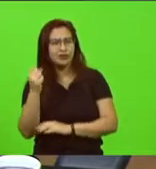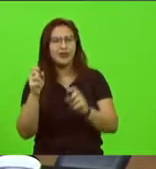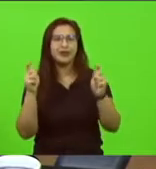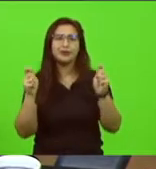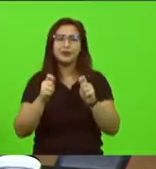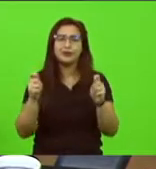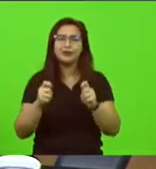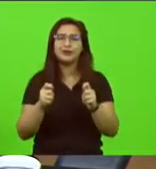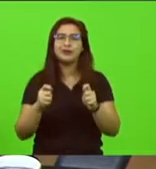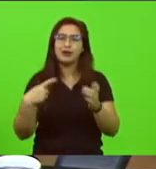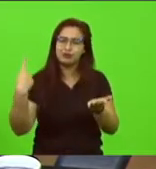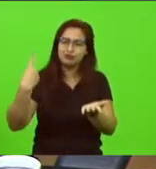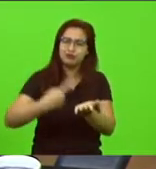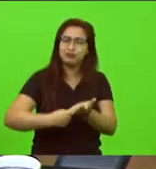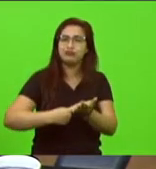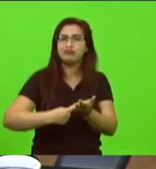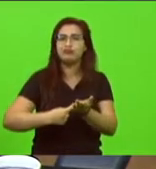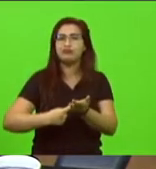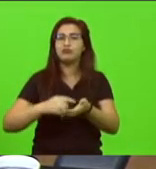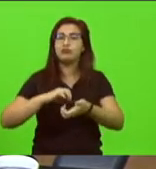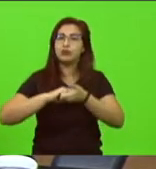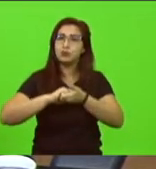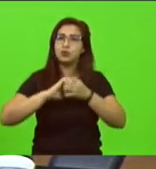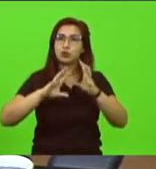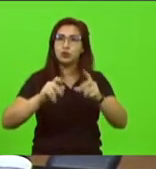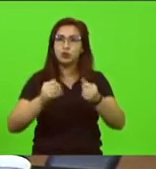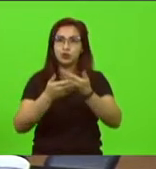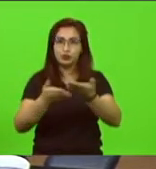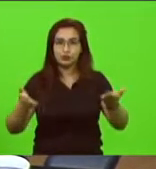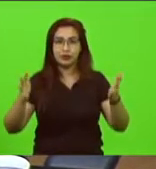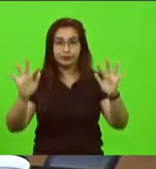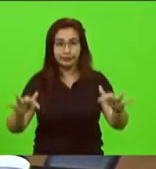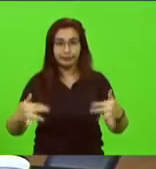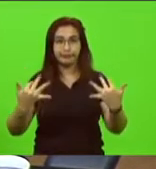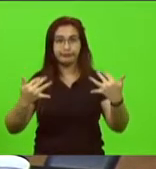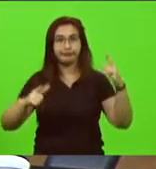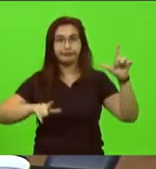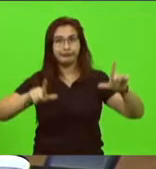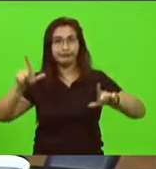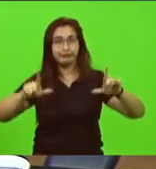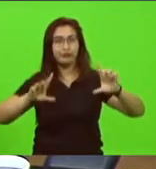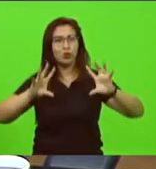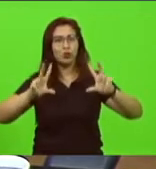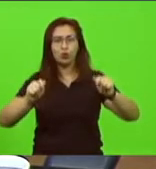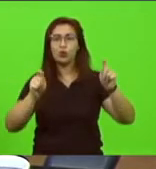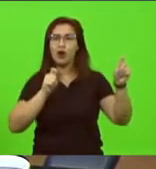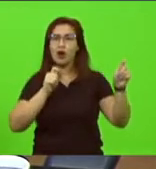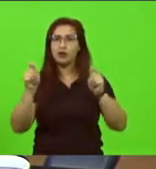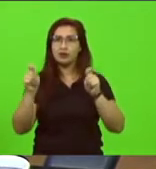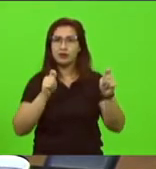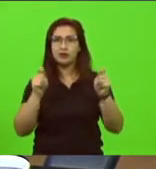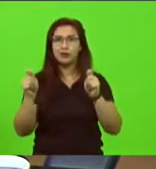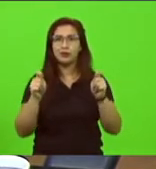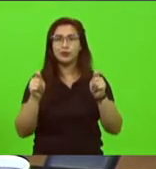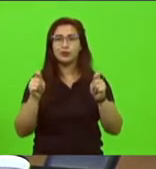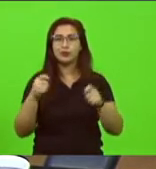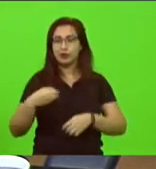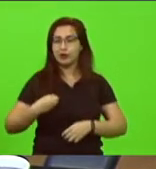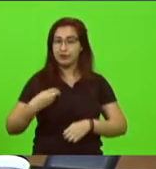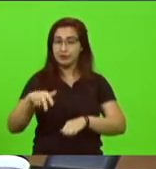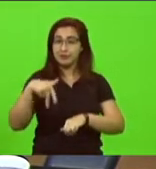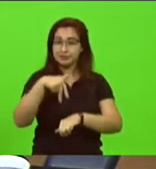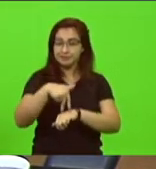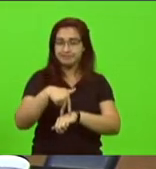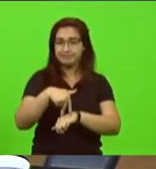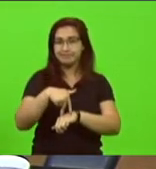nessa caminhada cumprimentar todos que nos acompanham que nos assistem todas as assessorias aqui presentes e trazer